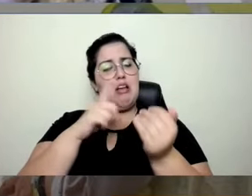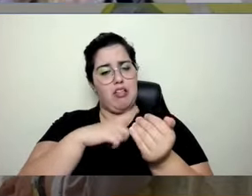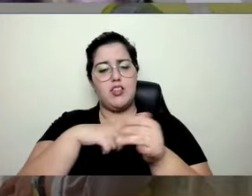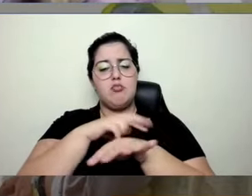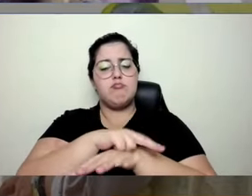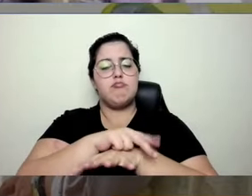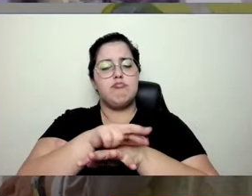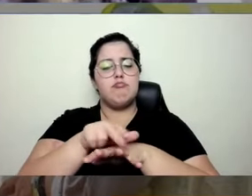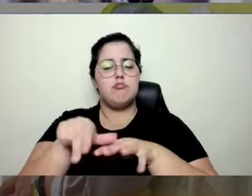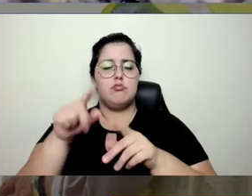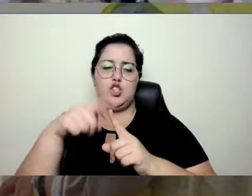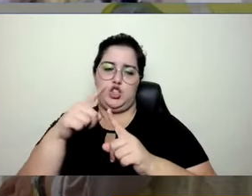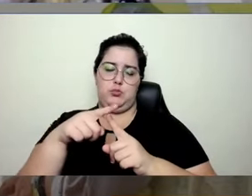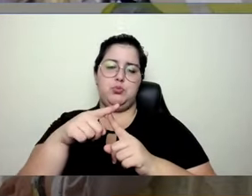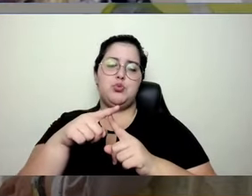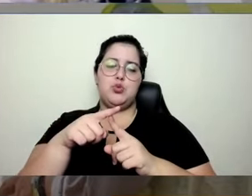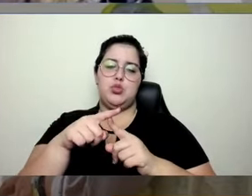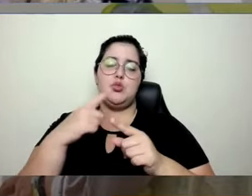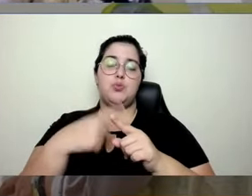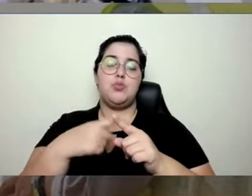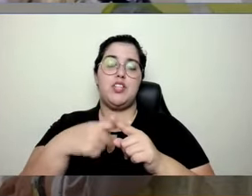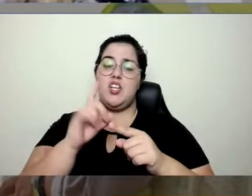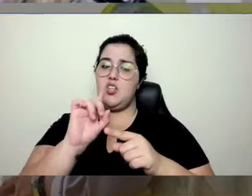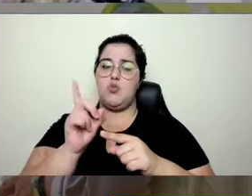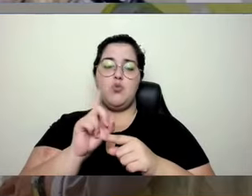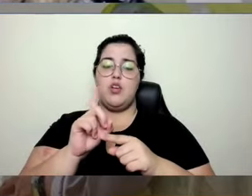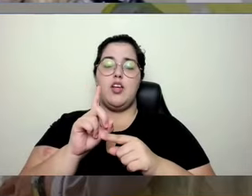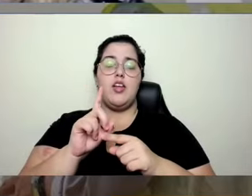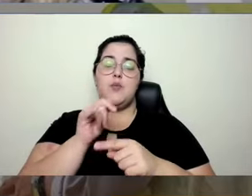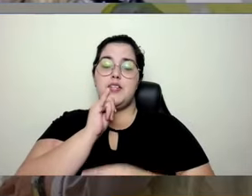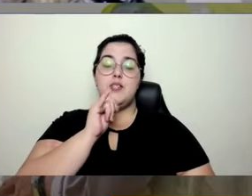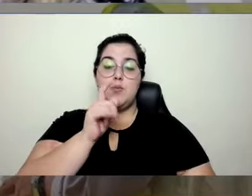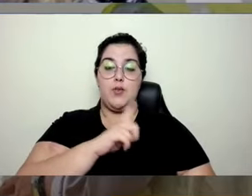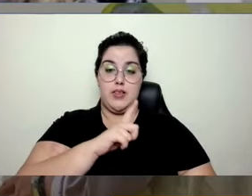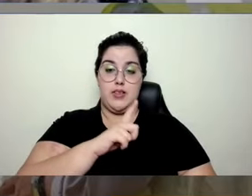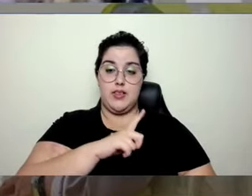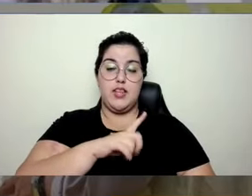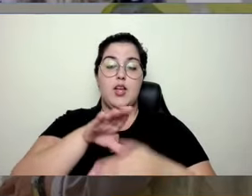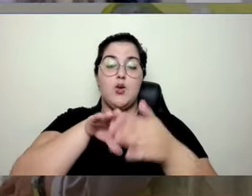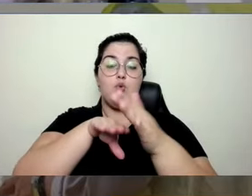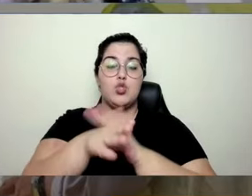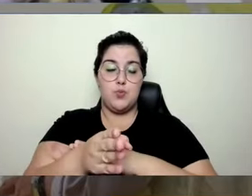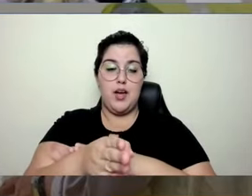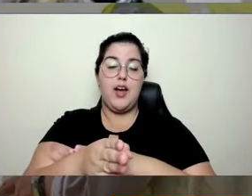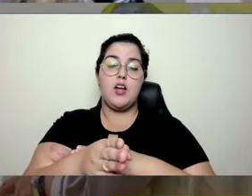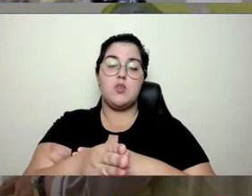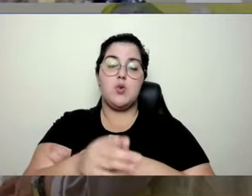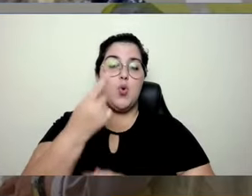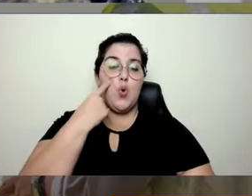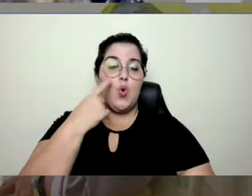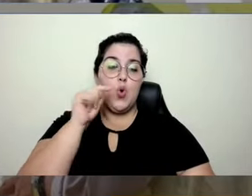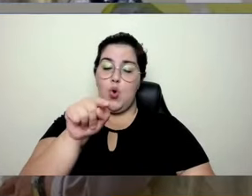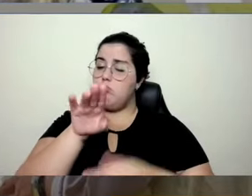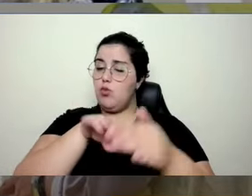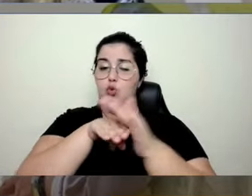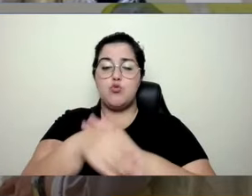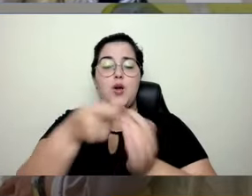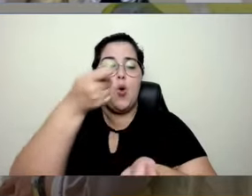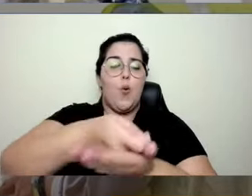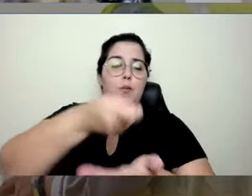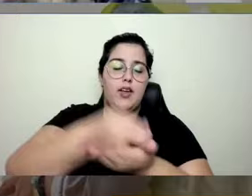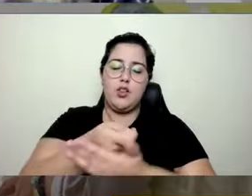que a pior coisa que tem é você chegar no lugar que você está acostumado e falarem, ó, coloquei aquilo ali, você tem que usar agora,